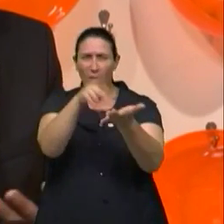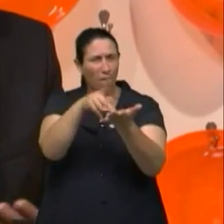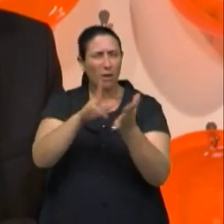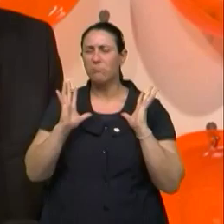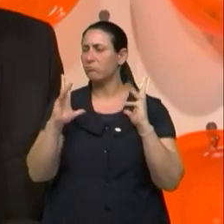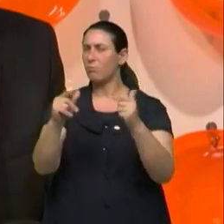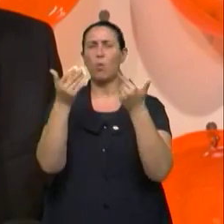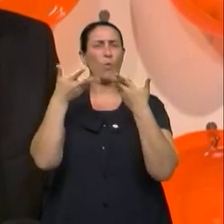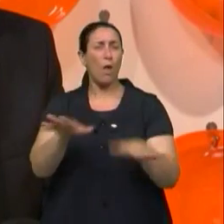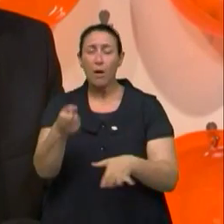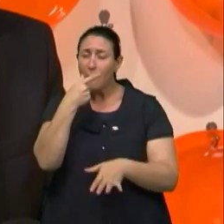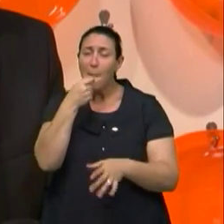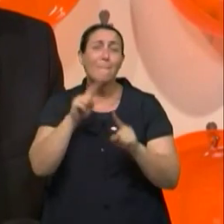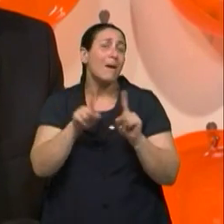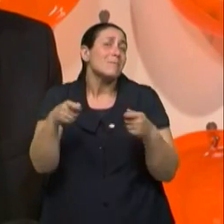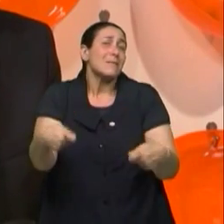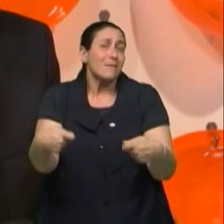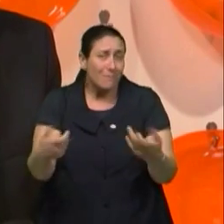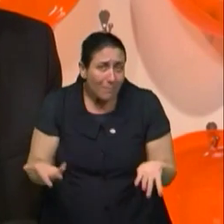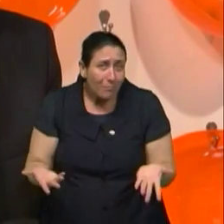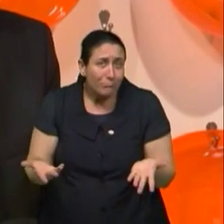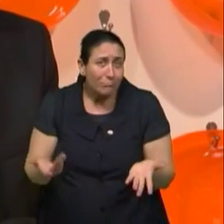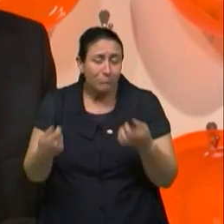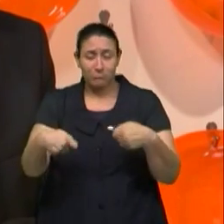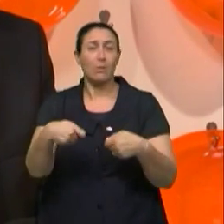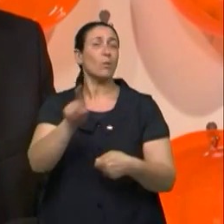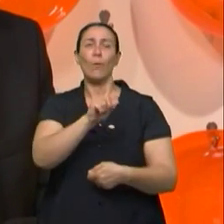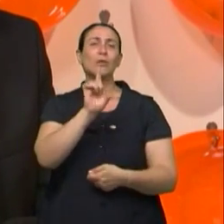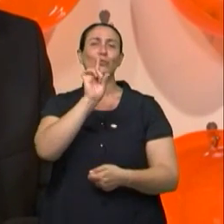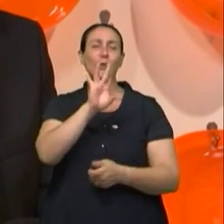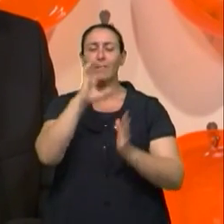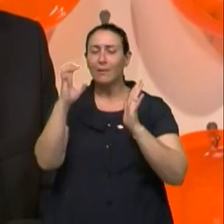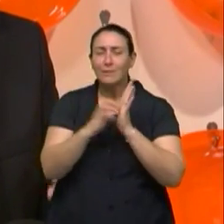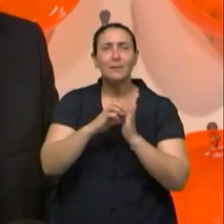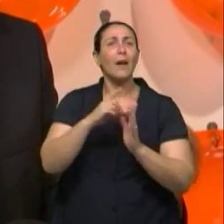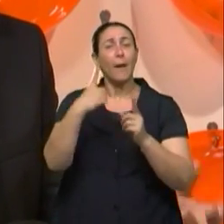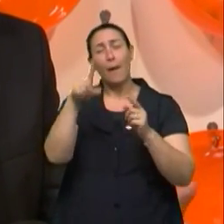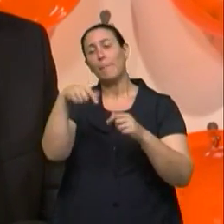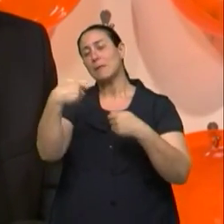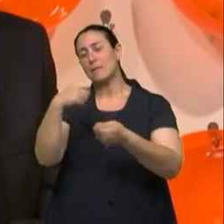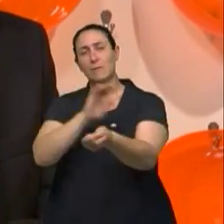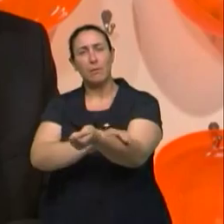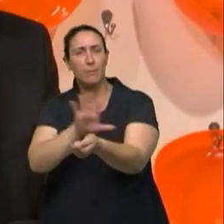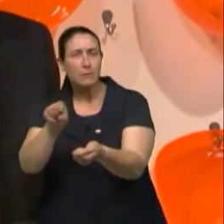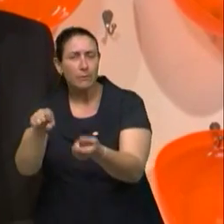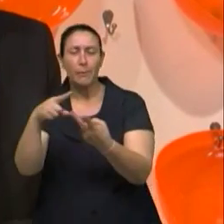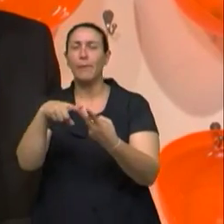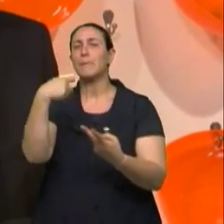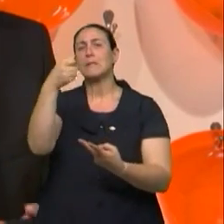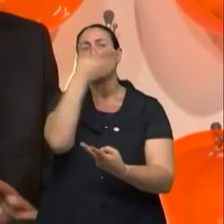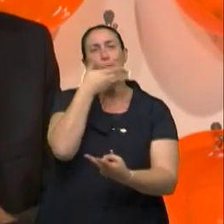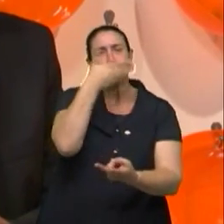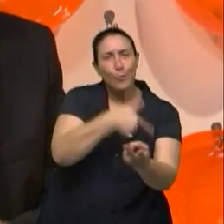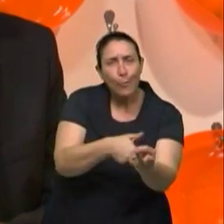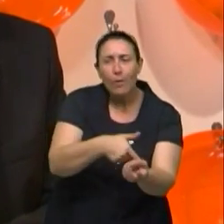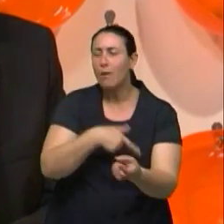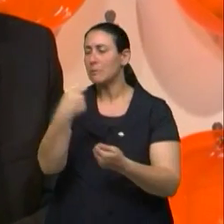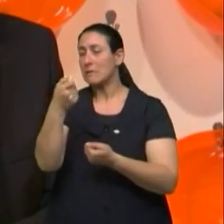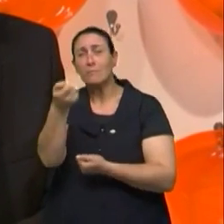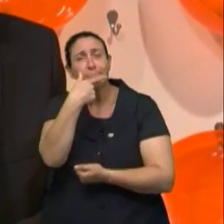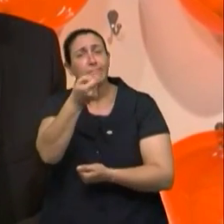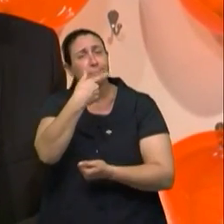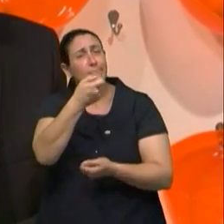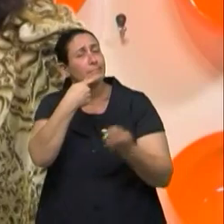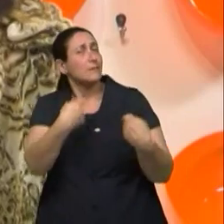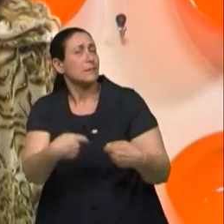medicação, mas às vezes é necessário. Claro. E não é só para o HIV, é para a pressão alta, para o diabetes, é para outras doenças que as pessoas